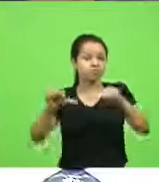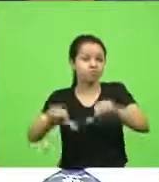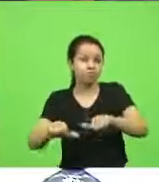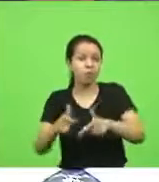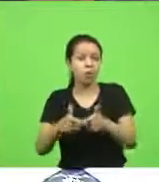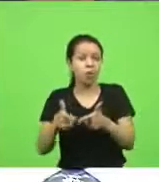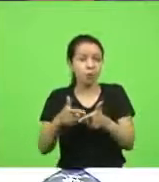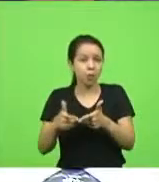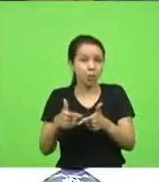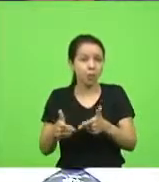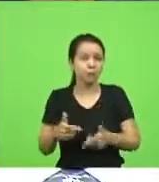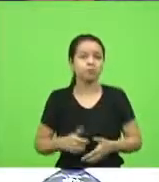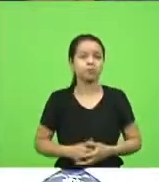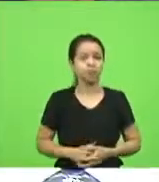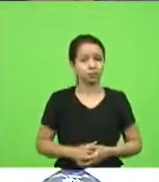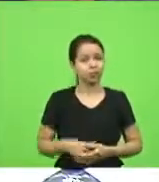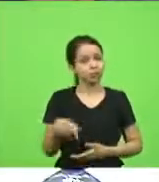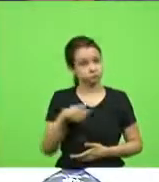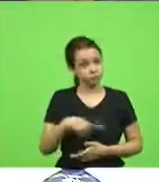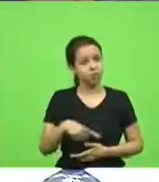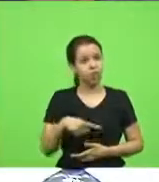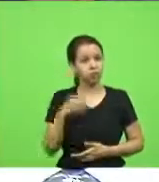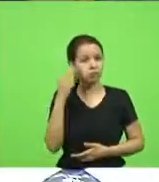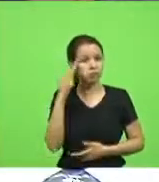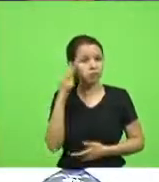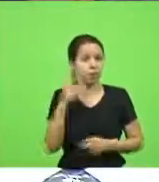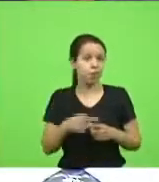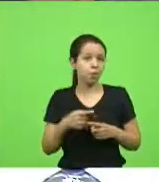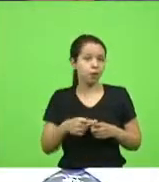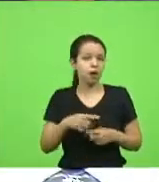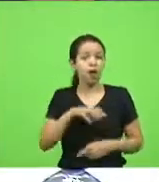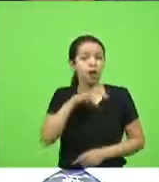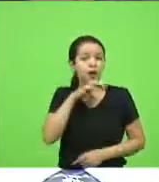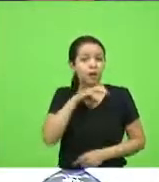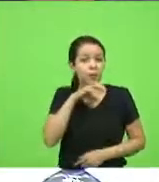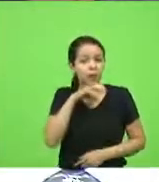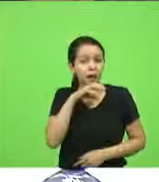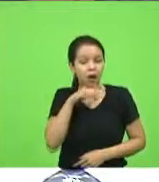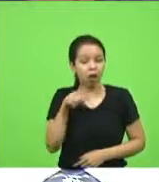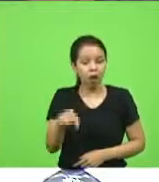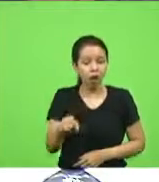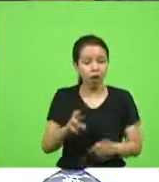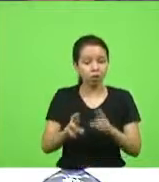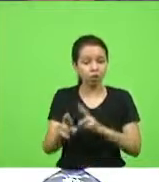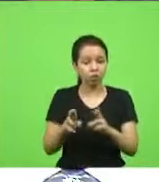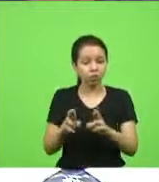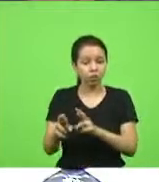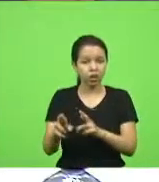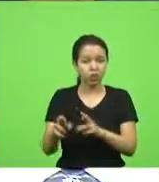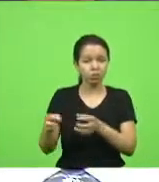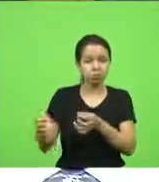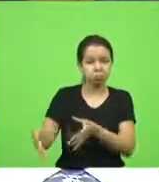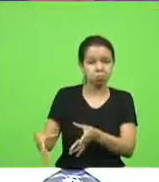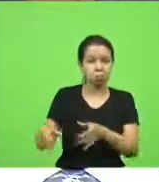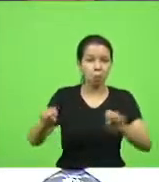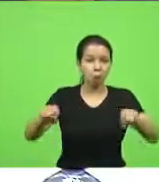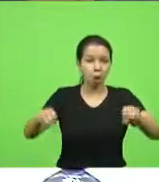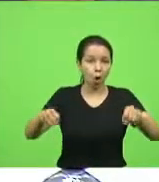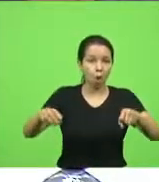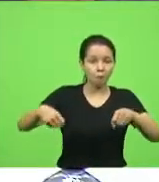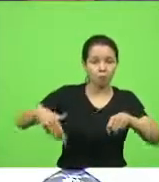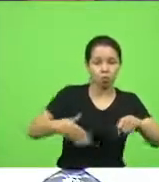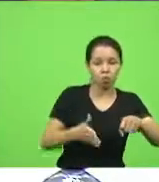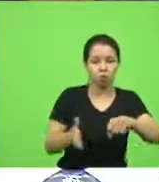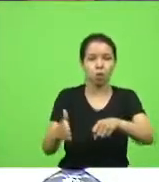nós podemos entender dessa maneira. Por quê? Porque o animal na via, um motociclista passa, atropela, cai, vai para